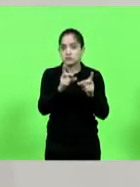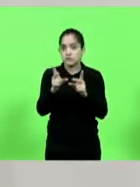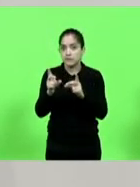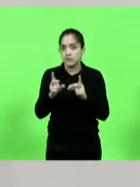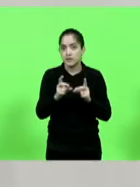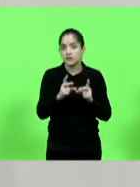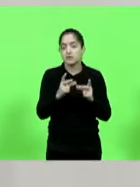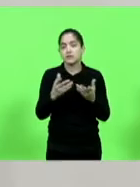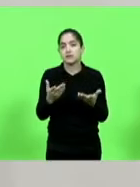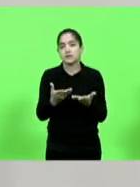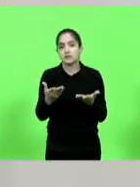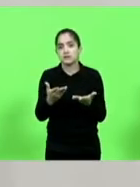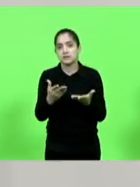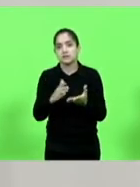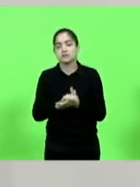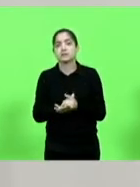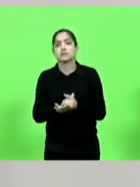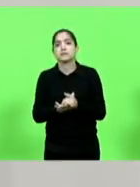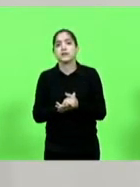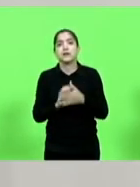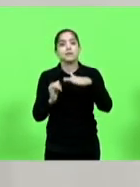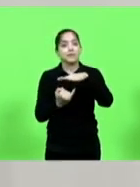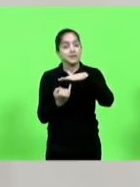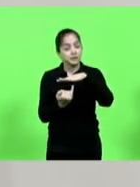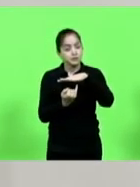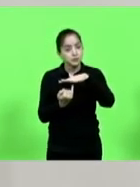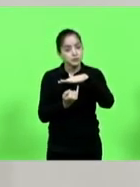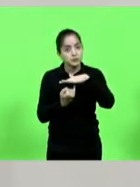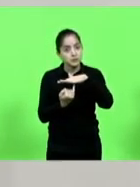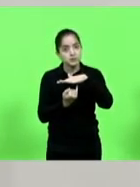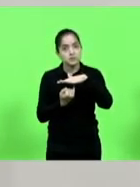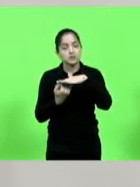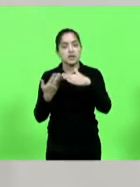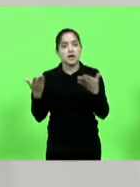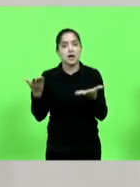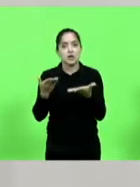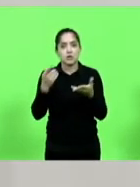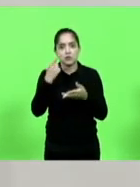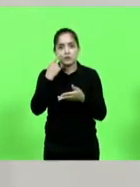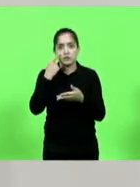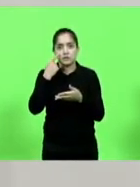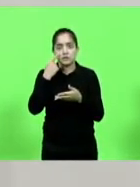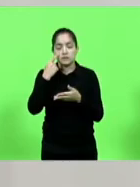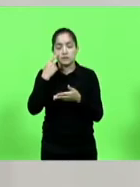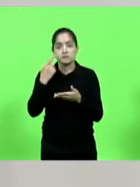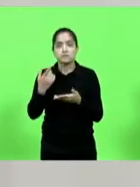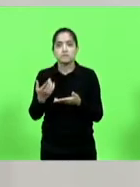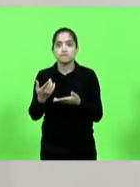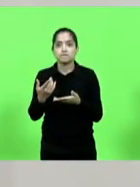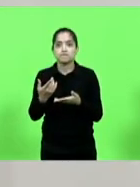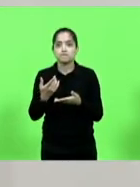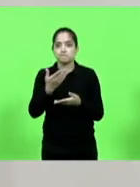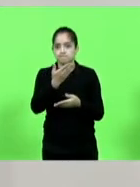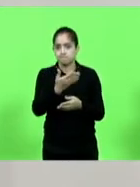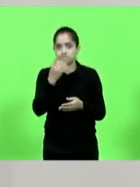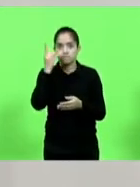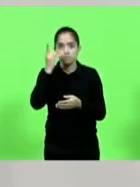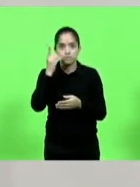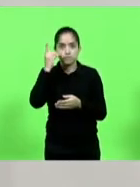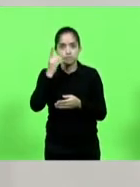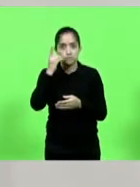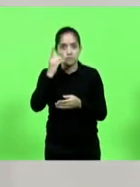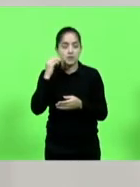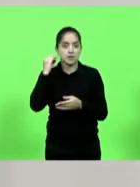um momento complicado para a indústria. E, agora, há pouco, eu via a fala do nosso deputado Márcio